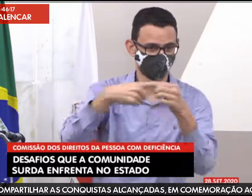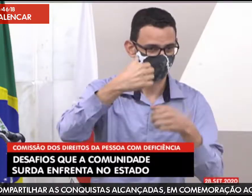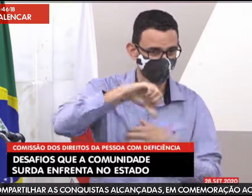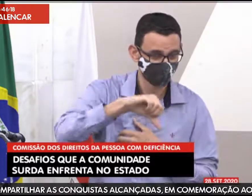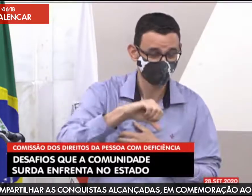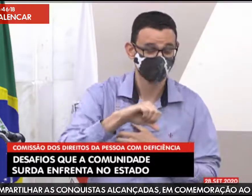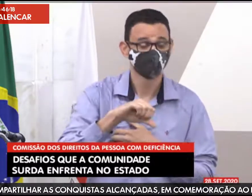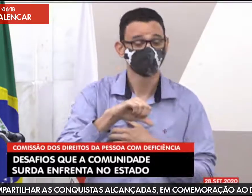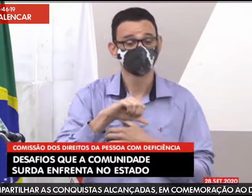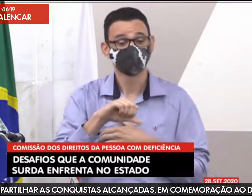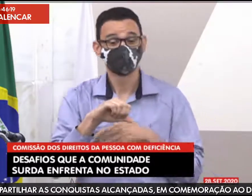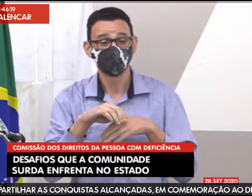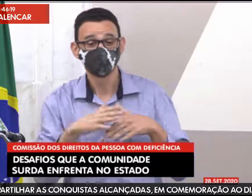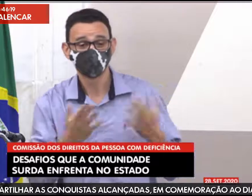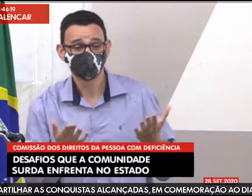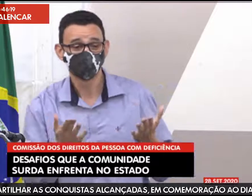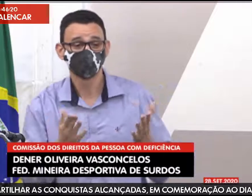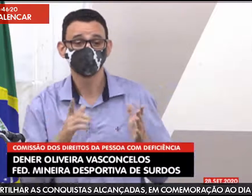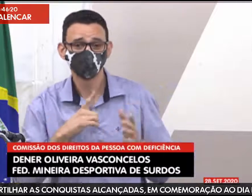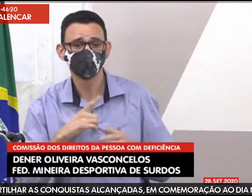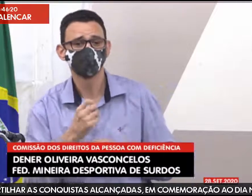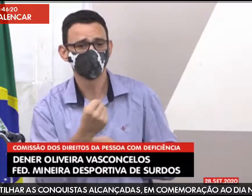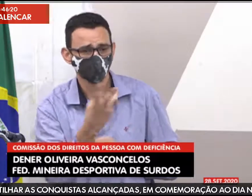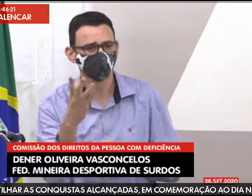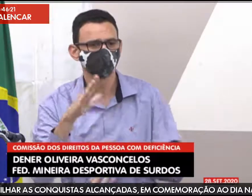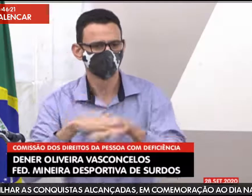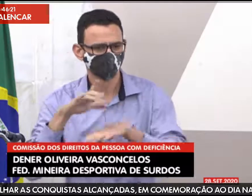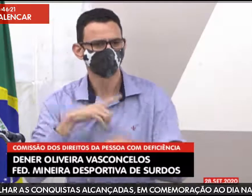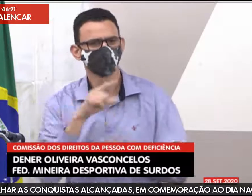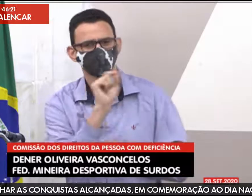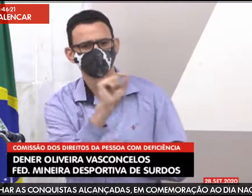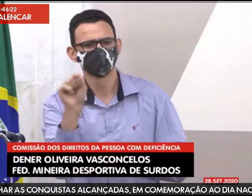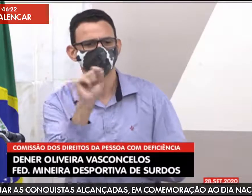São 99 municípios.